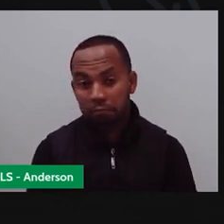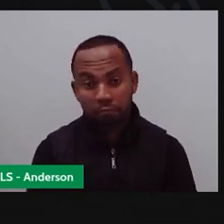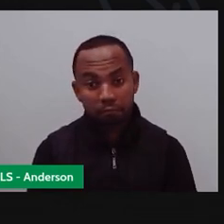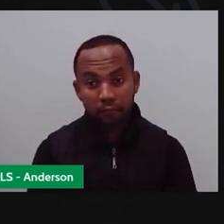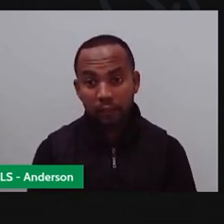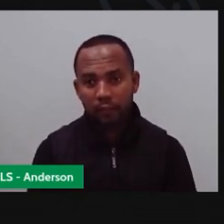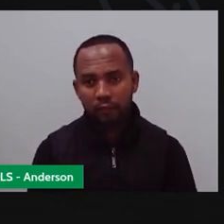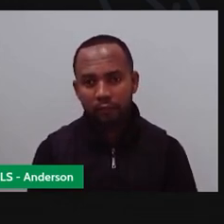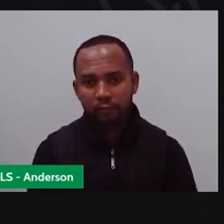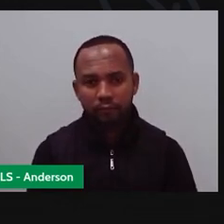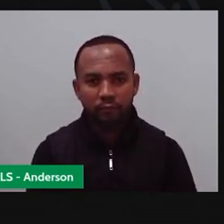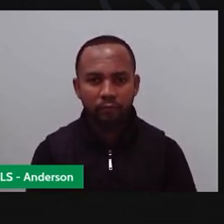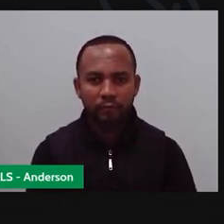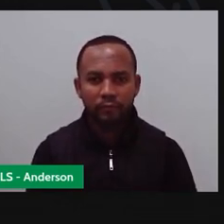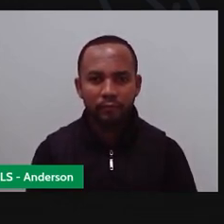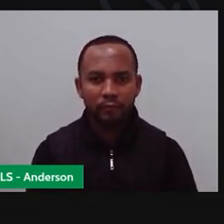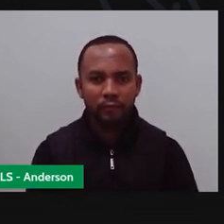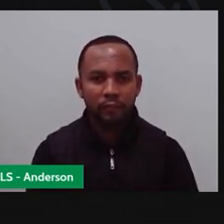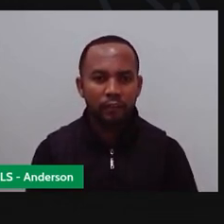Preta, Vou pintar de preto.